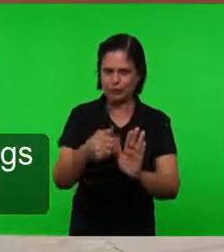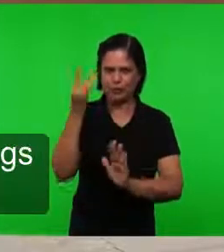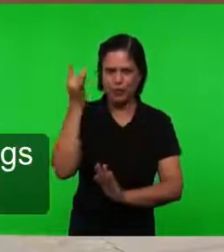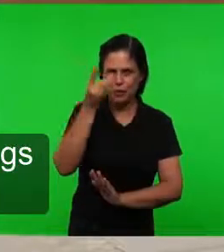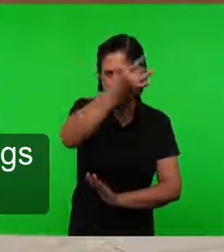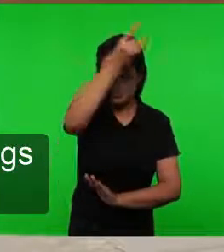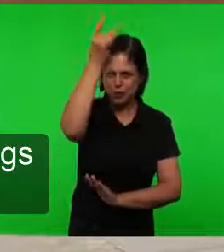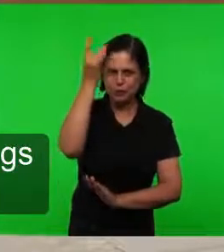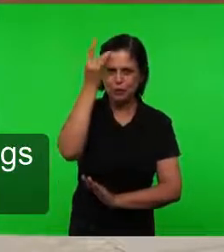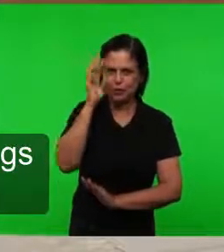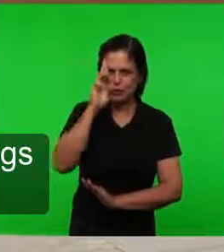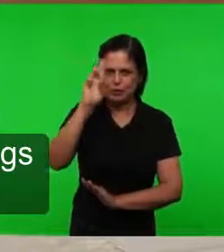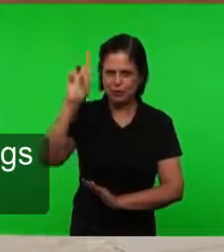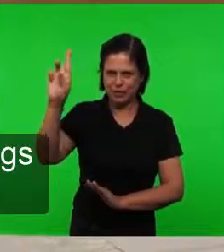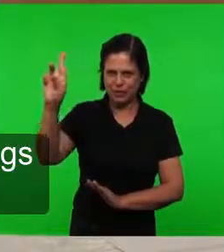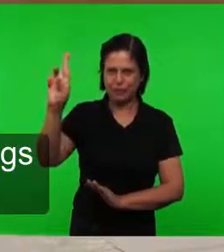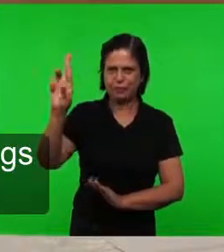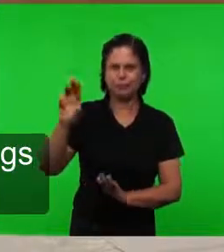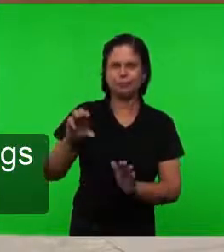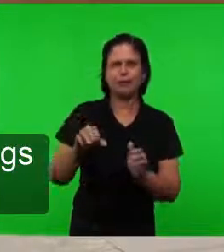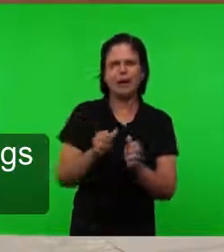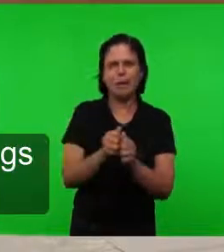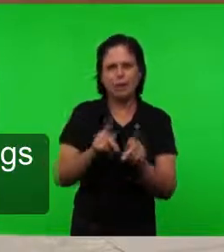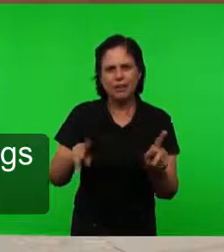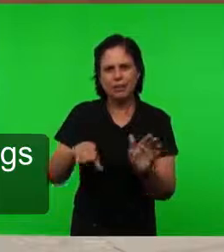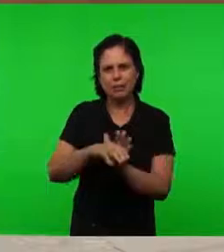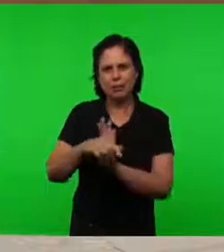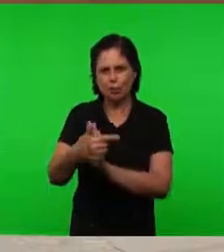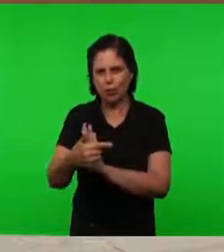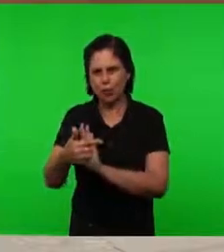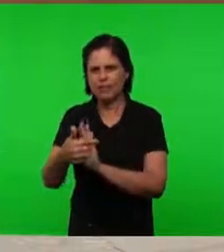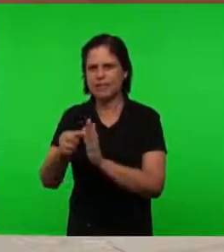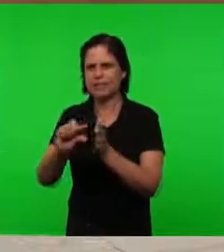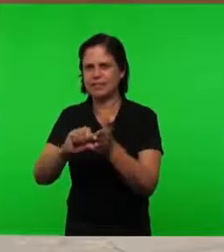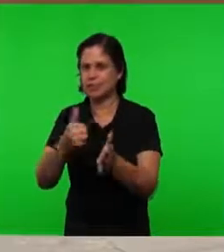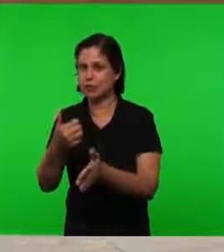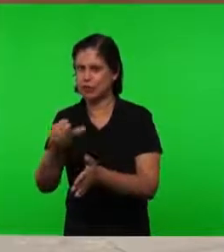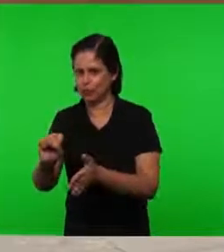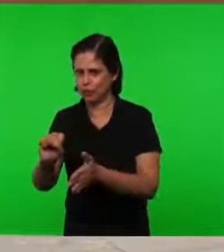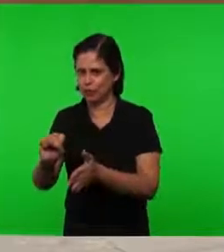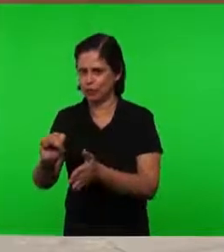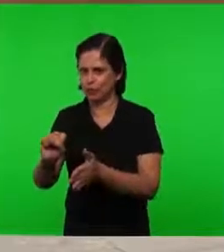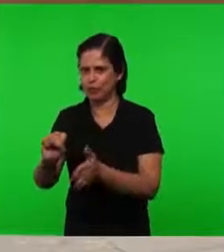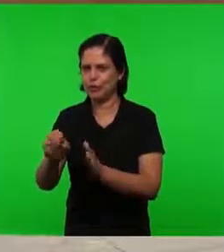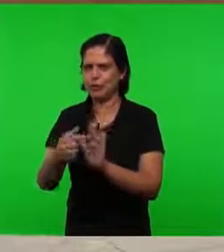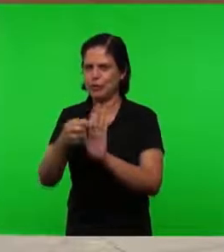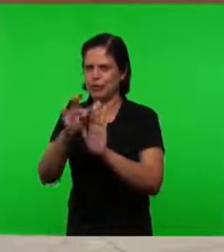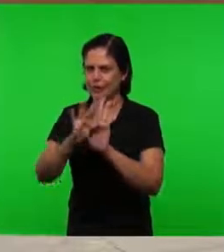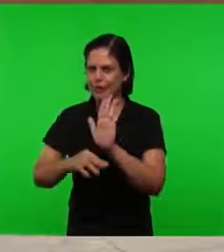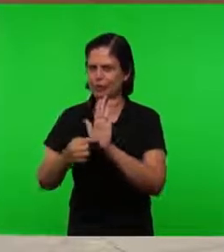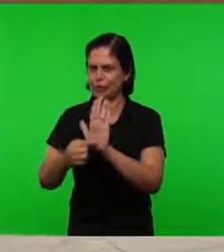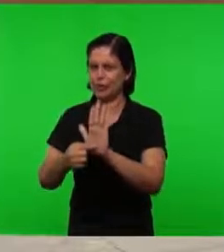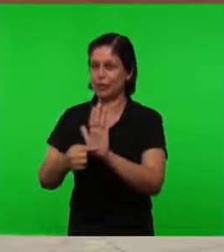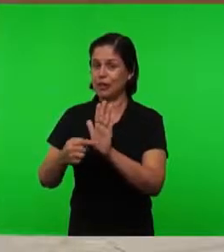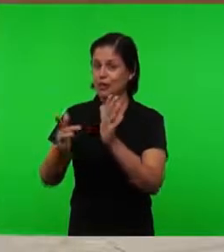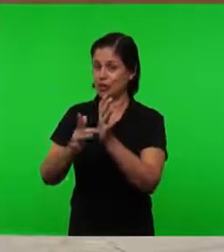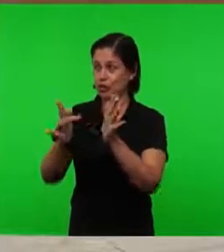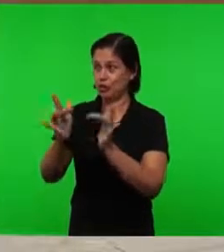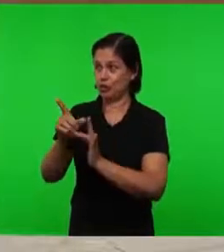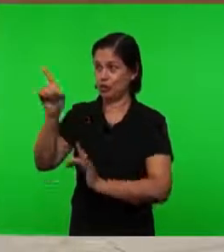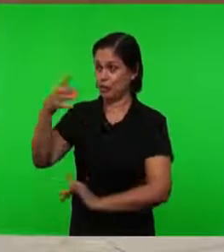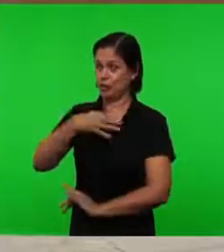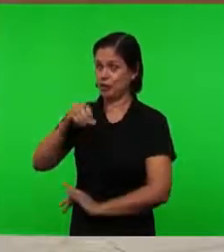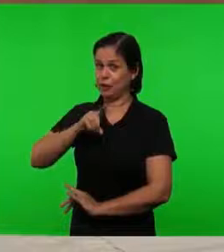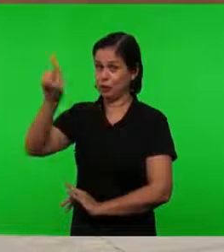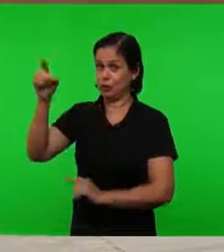Senhor Apocalipse dois dezoito A expressão está lá Isto diz O Filho de Deus Que tem os olhos Como chama de